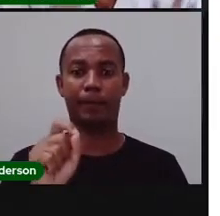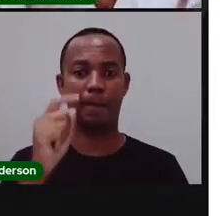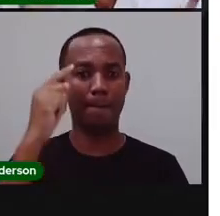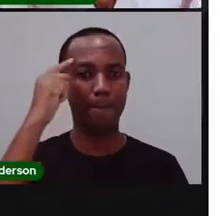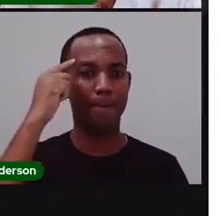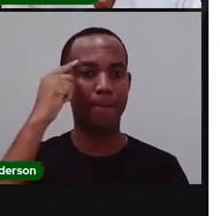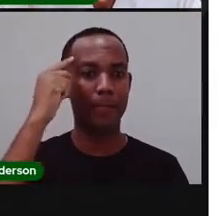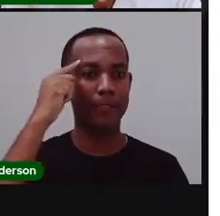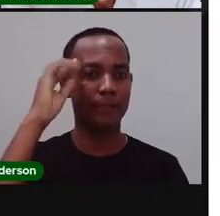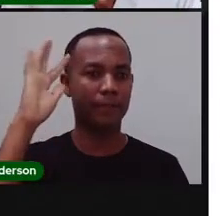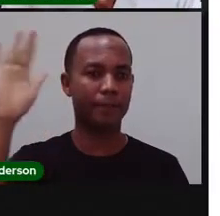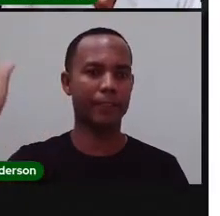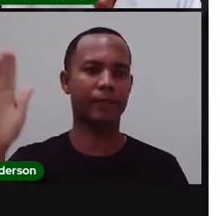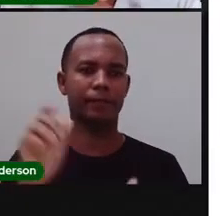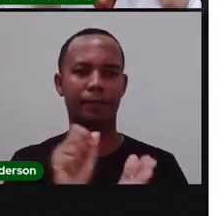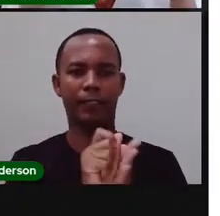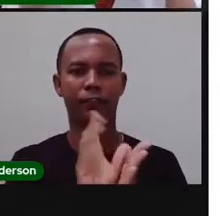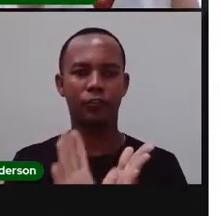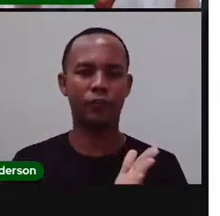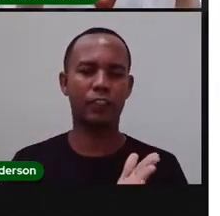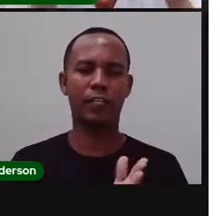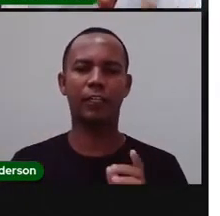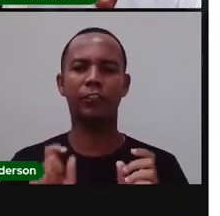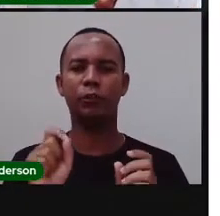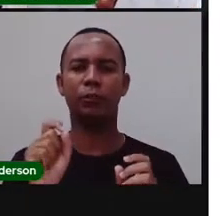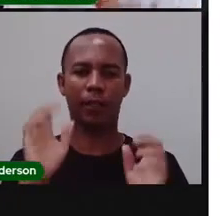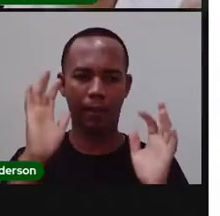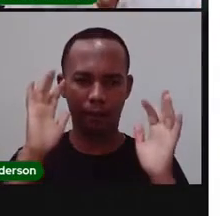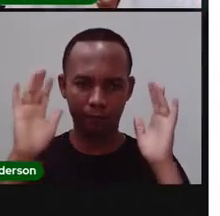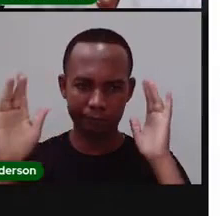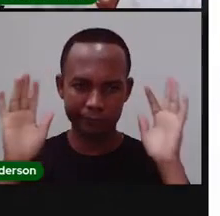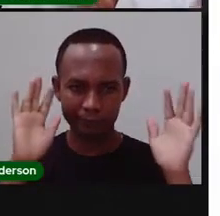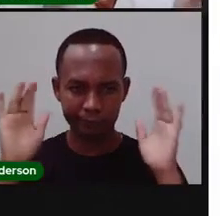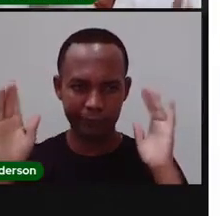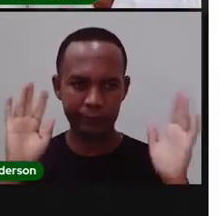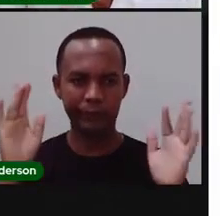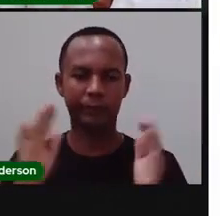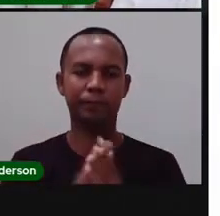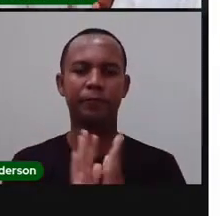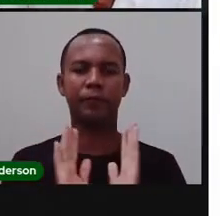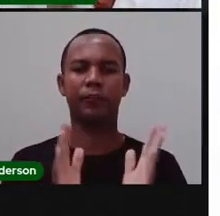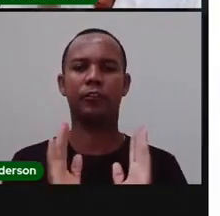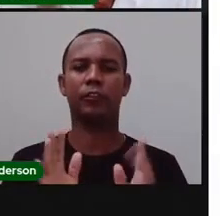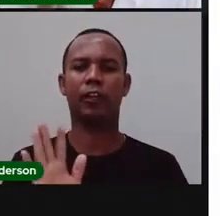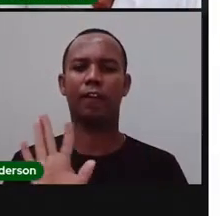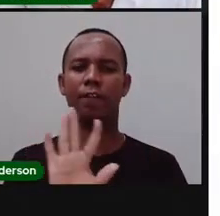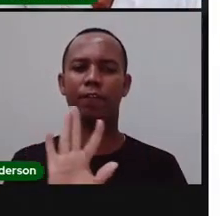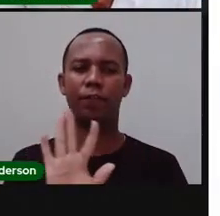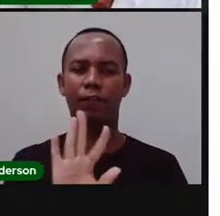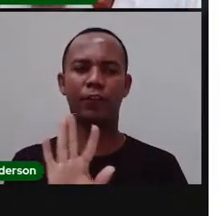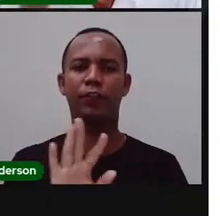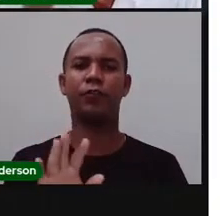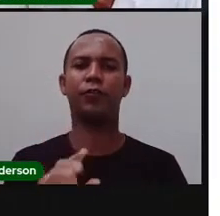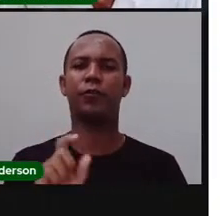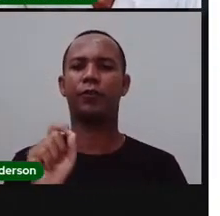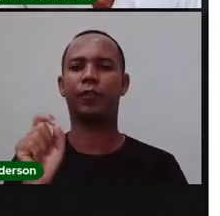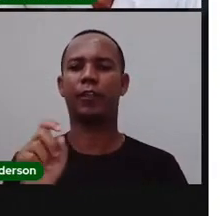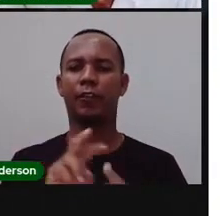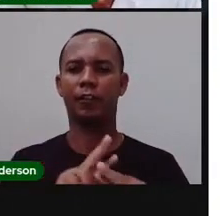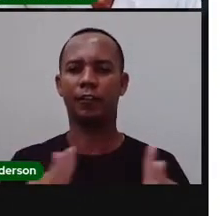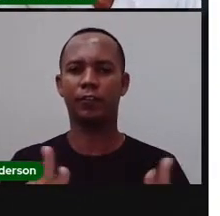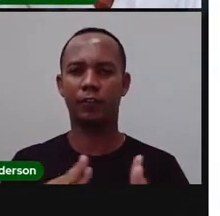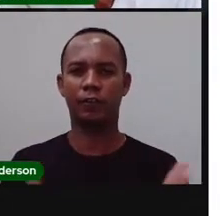atividade para a gente refletir agora. A gente acabou de ver o vídeo. E quais as diferenças